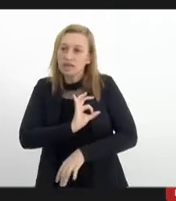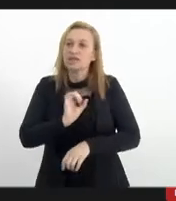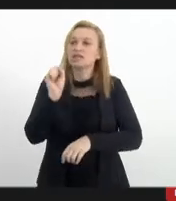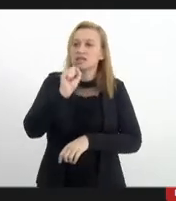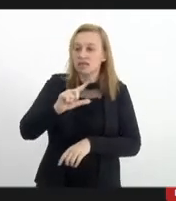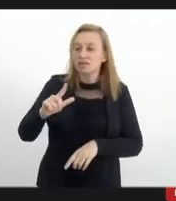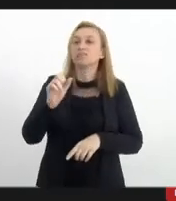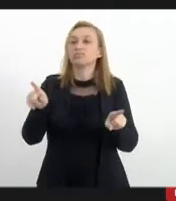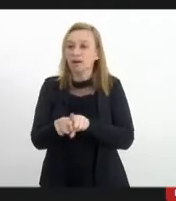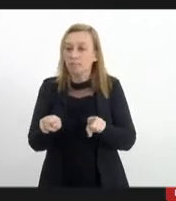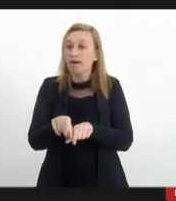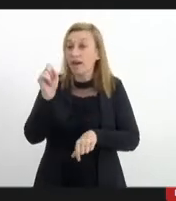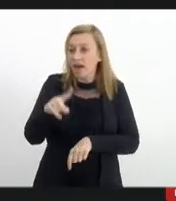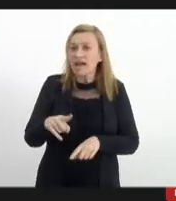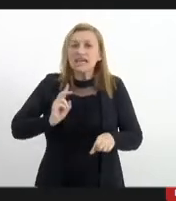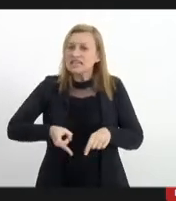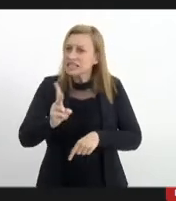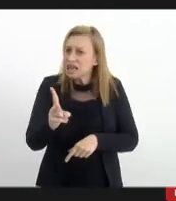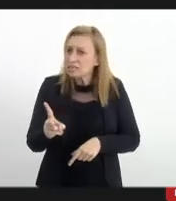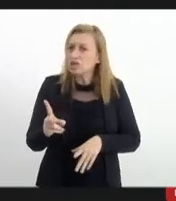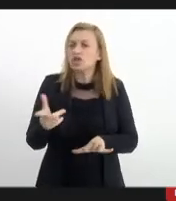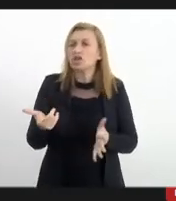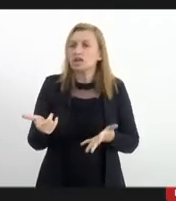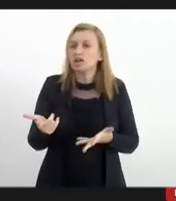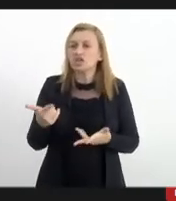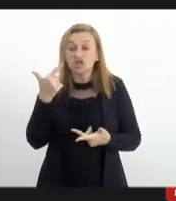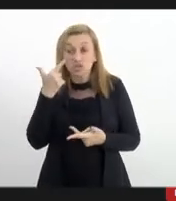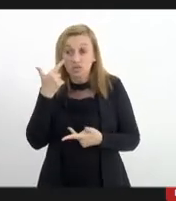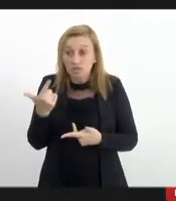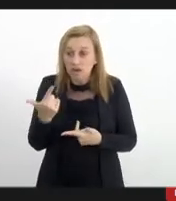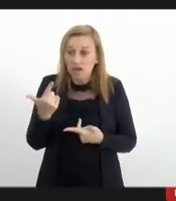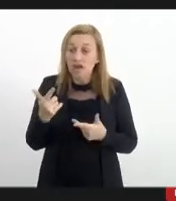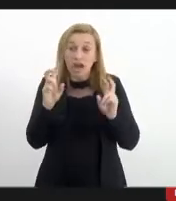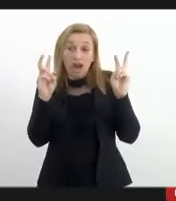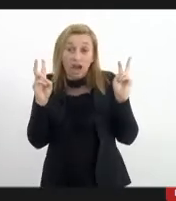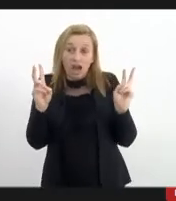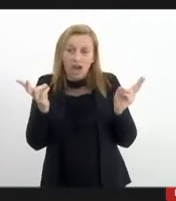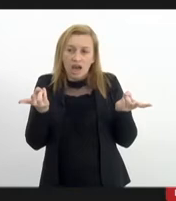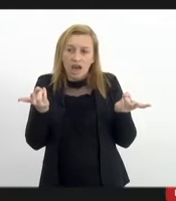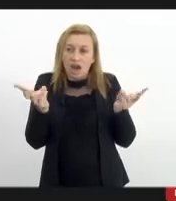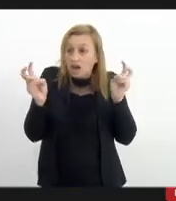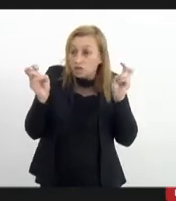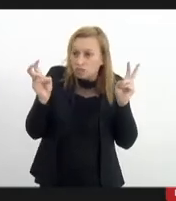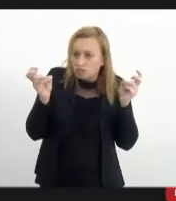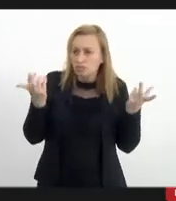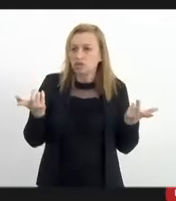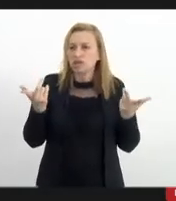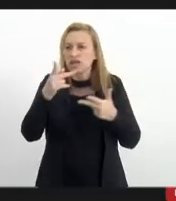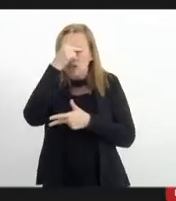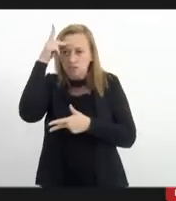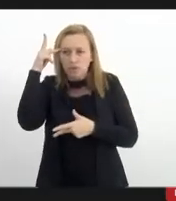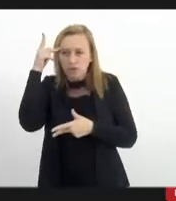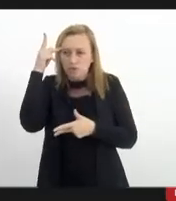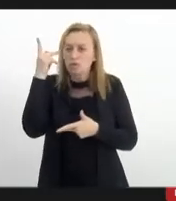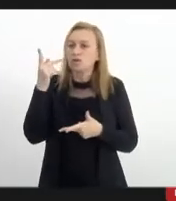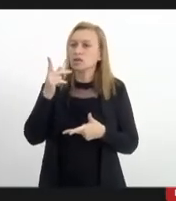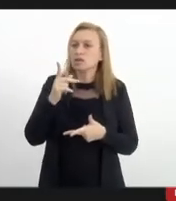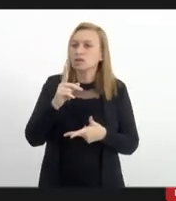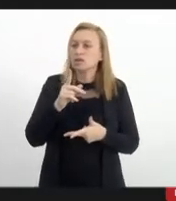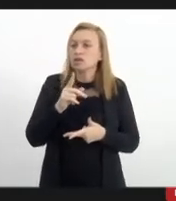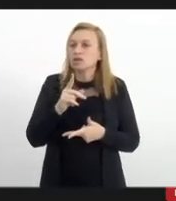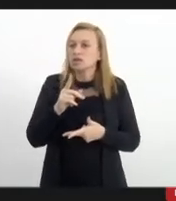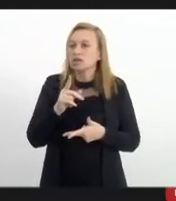excepcionalidade. Então, sempre que a gente estiver de frente de situações em que as pessoas são subjugadas,